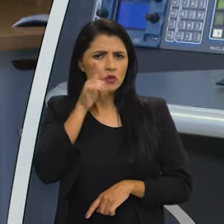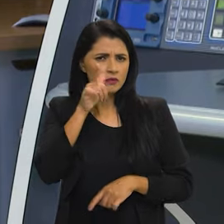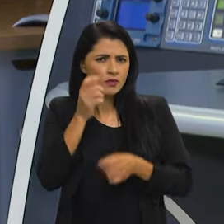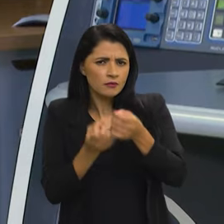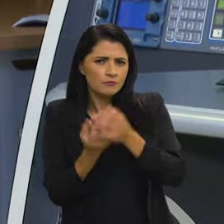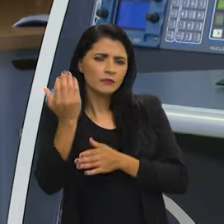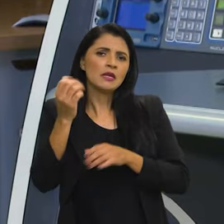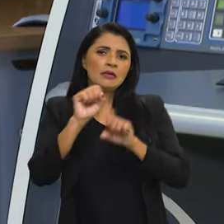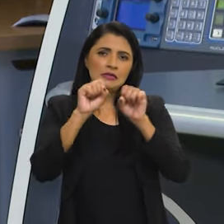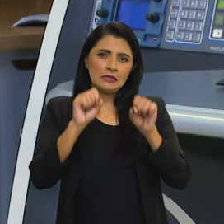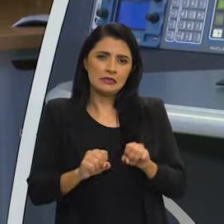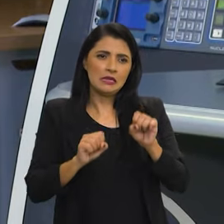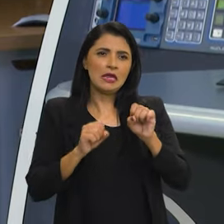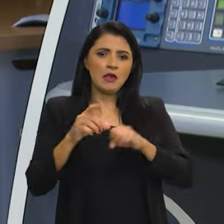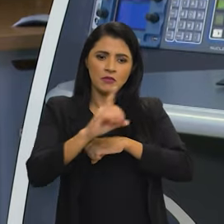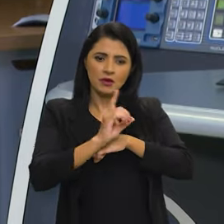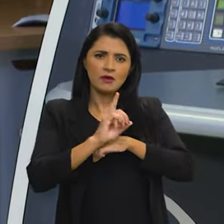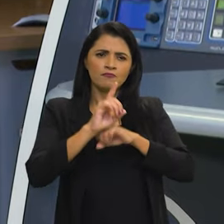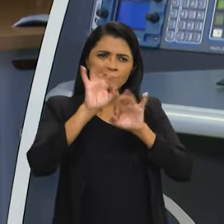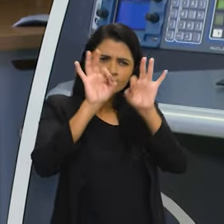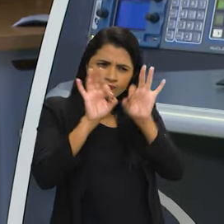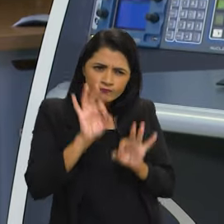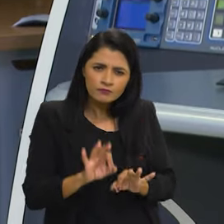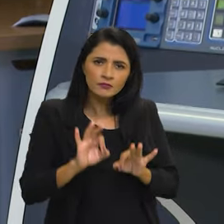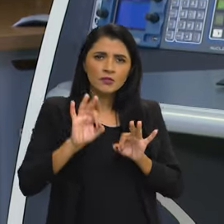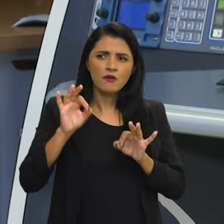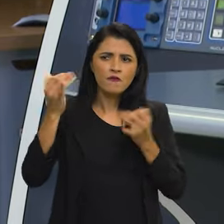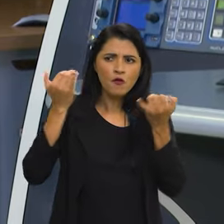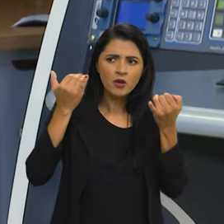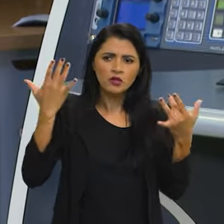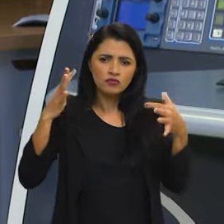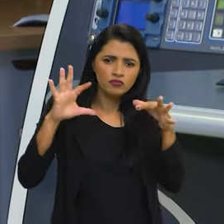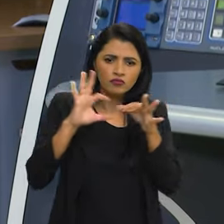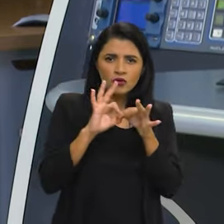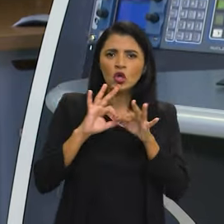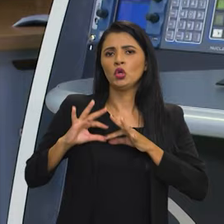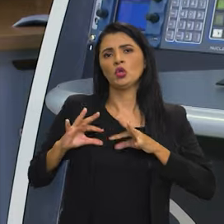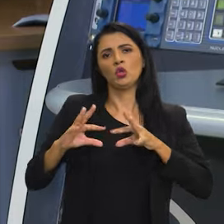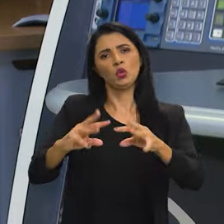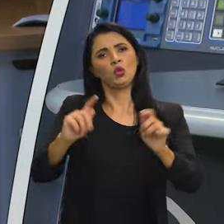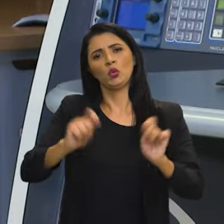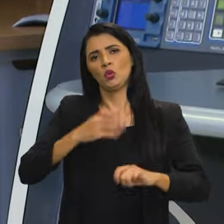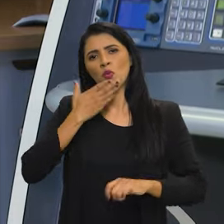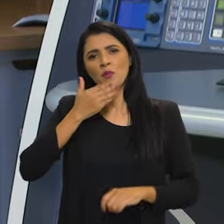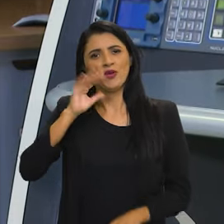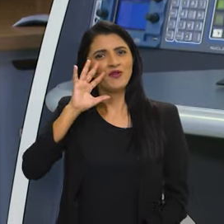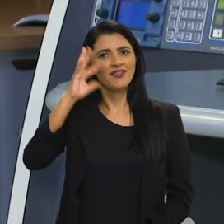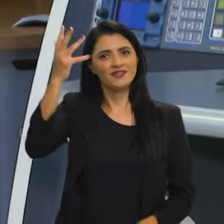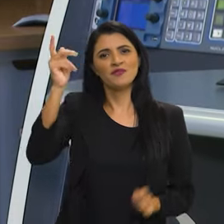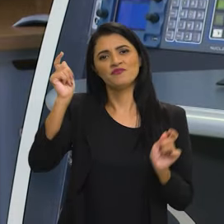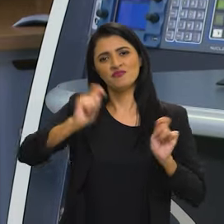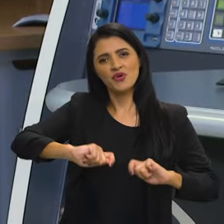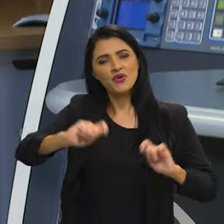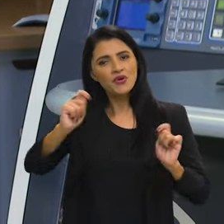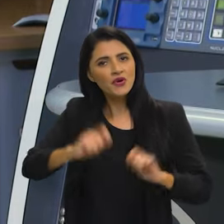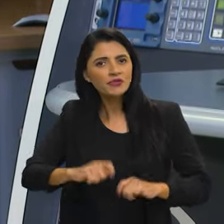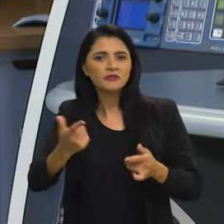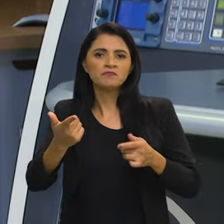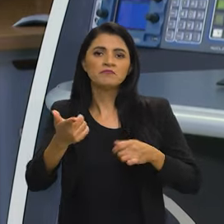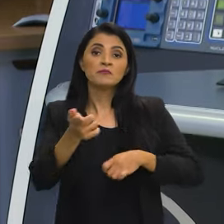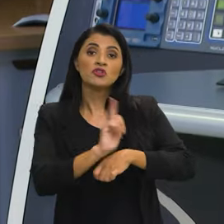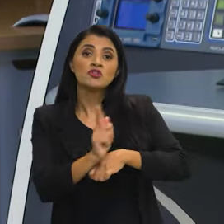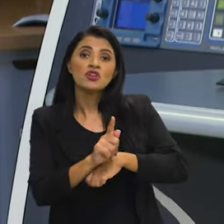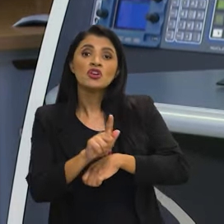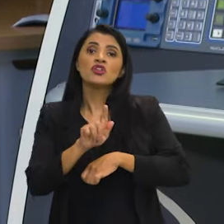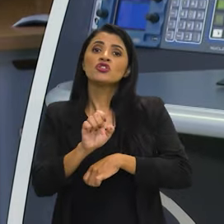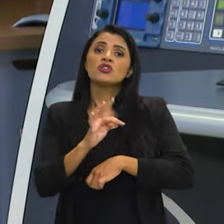sistemas informatizados e integrados, melhores informações, todos podem tomar melhores decisões. Melhores decisões